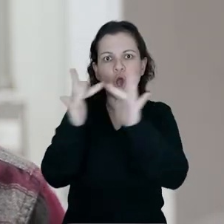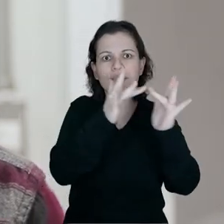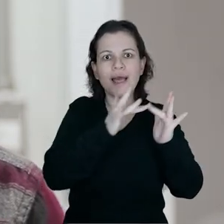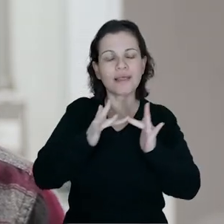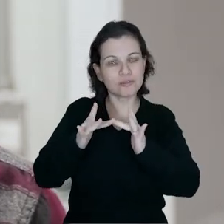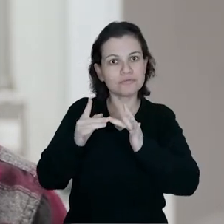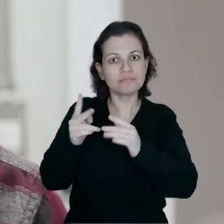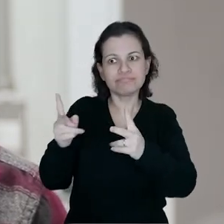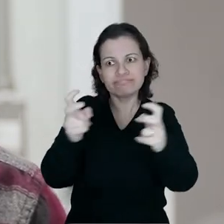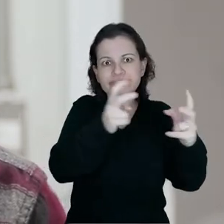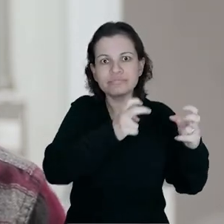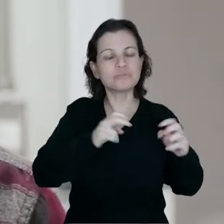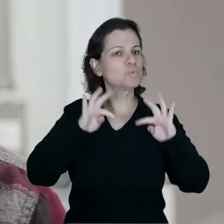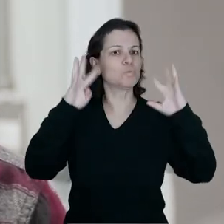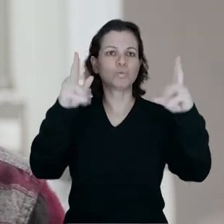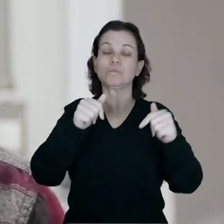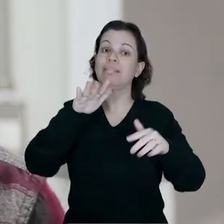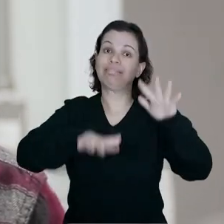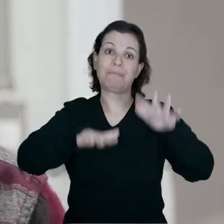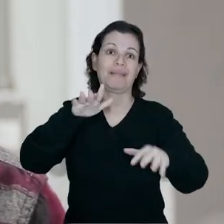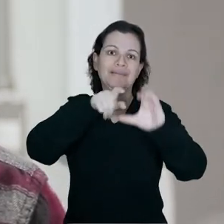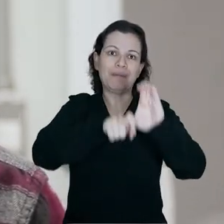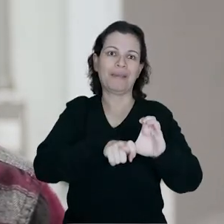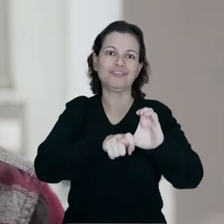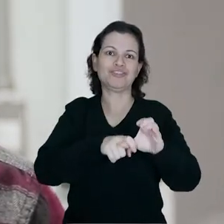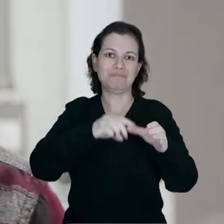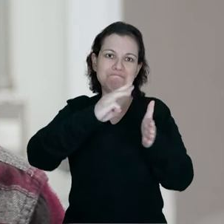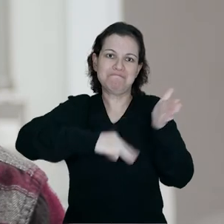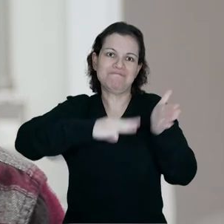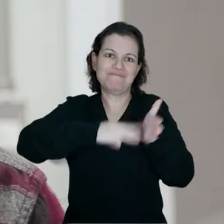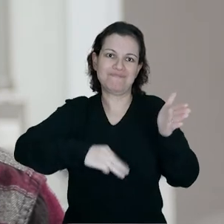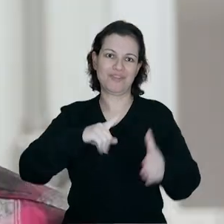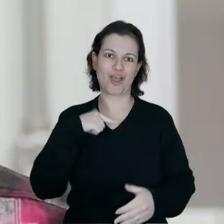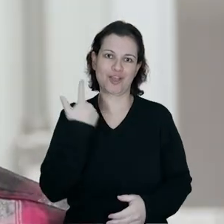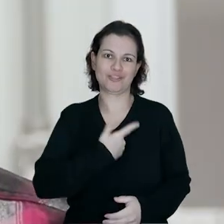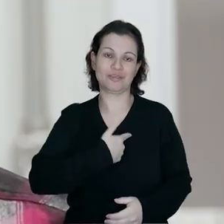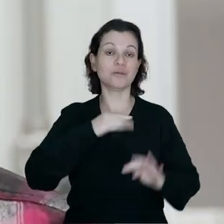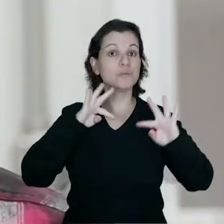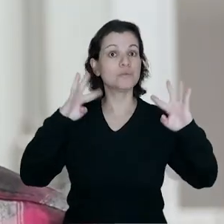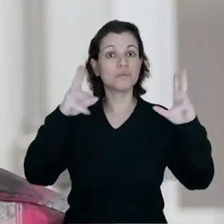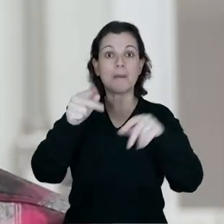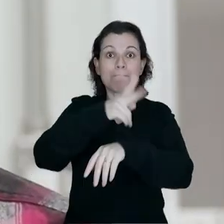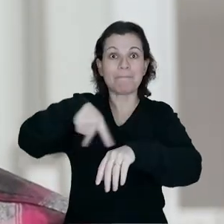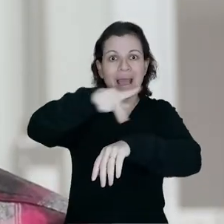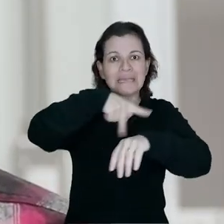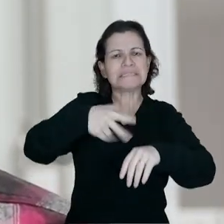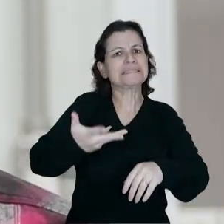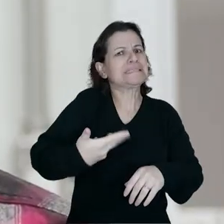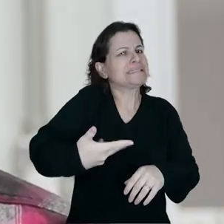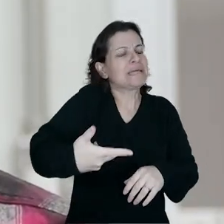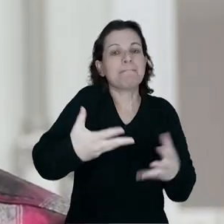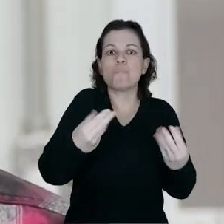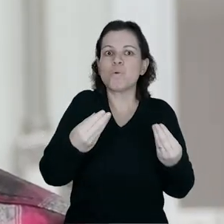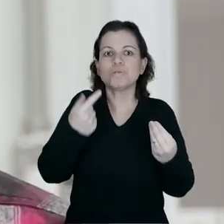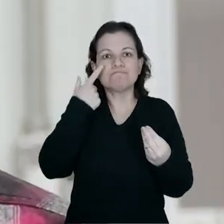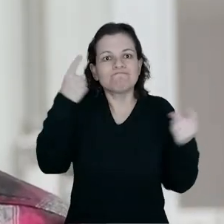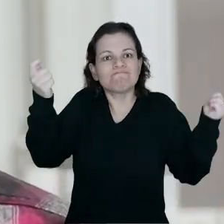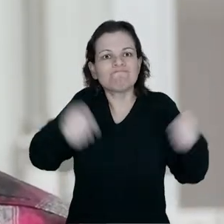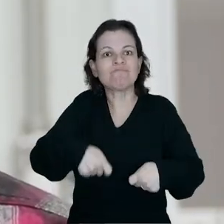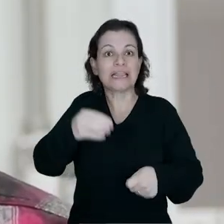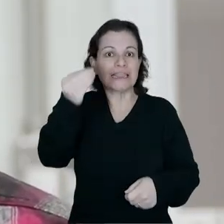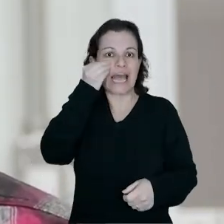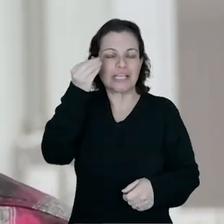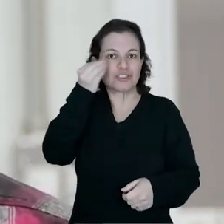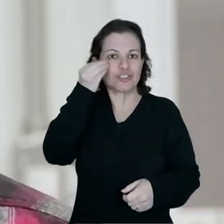os contatos e assim por diante. Tudo isso depende dessa metodologia. Todos os países estão acelerando muito a sua